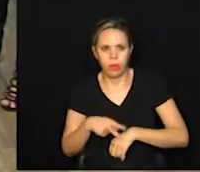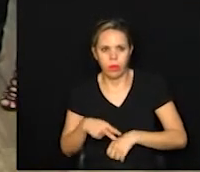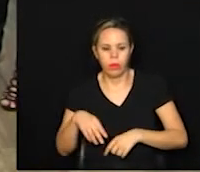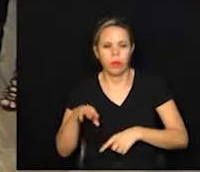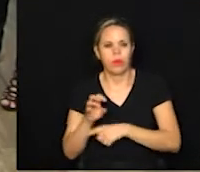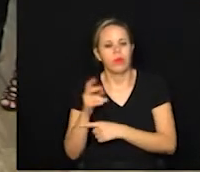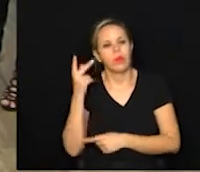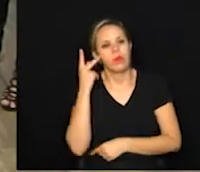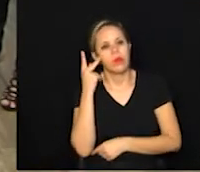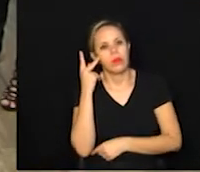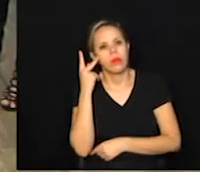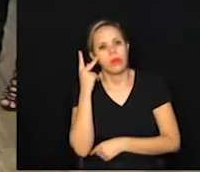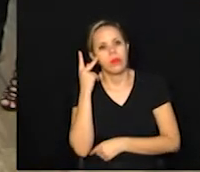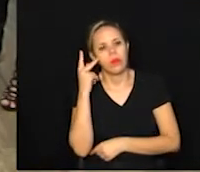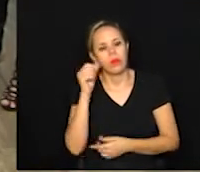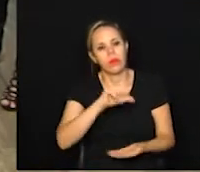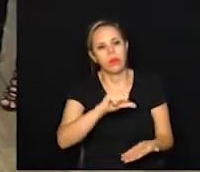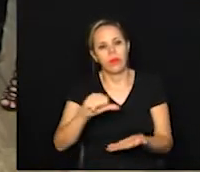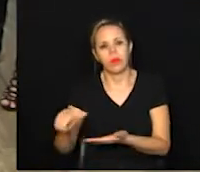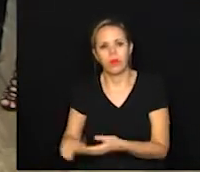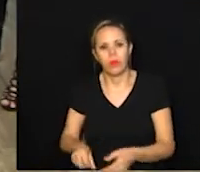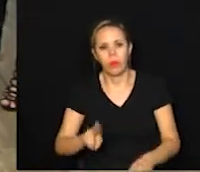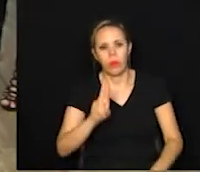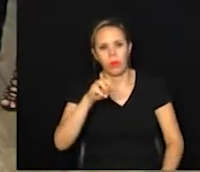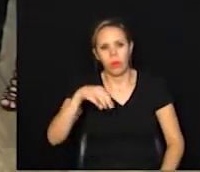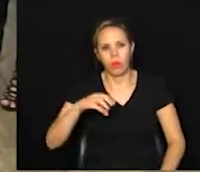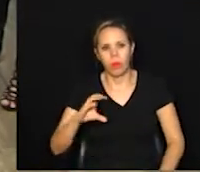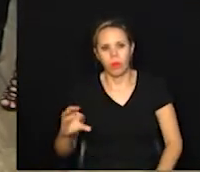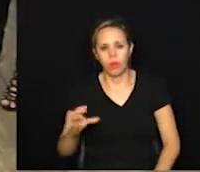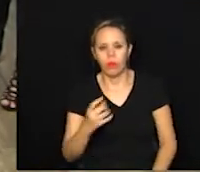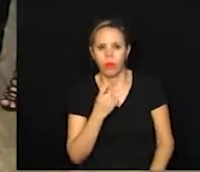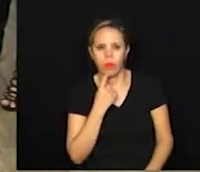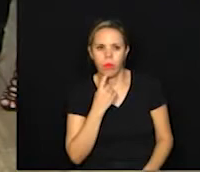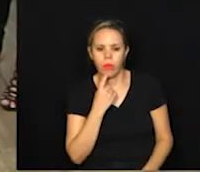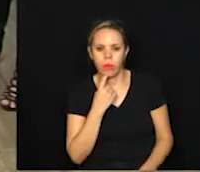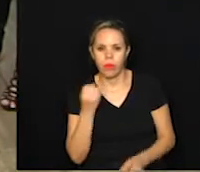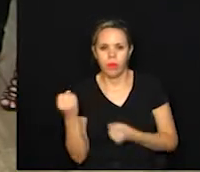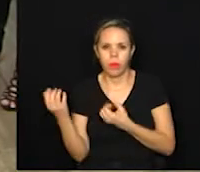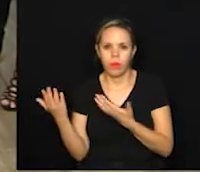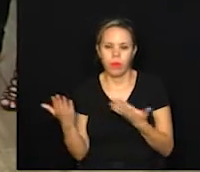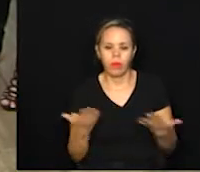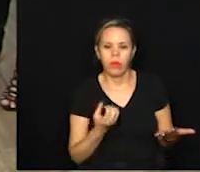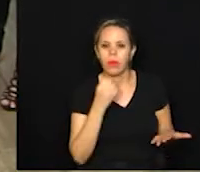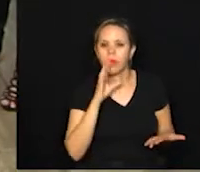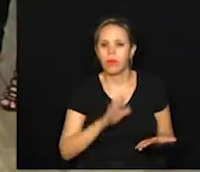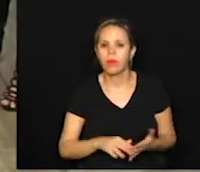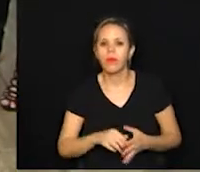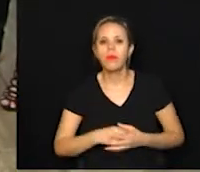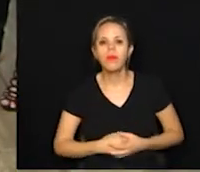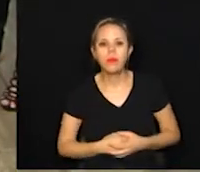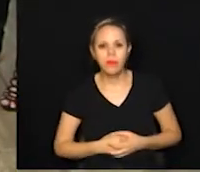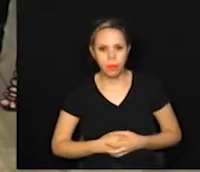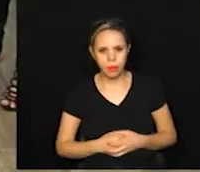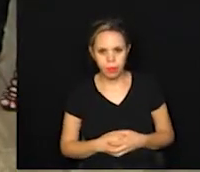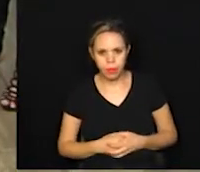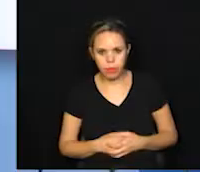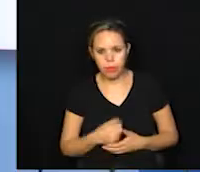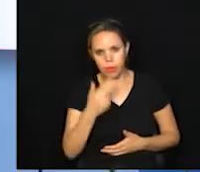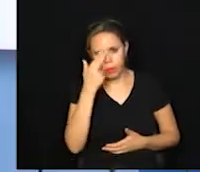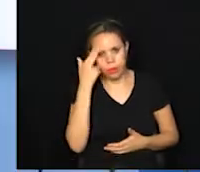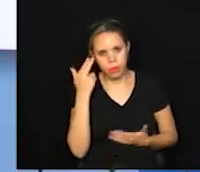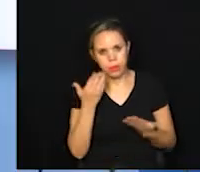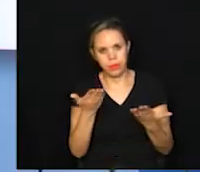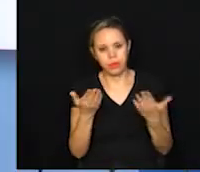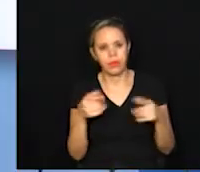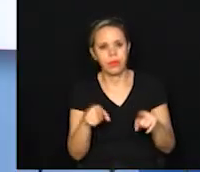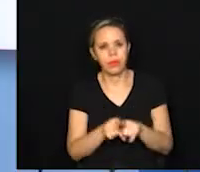Estado de São Paulo, região metropolitana e depois em Campinas. Seja bem-vinda e boa tarde, Mirna. Boa tarde, Gabriel. Boa